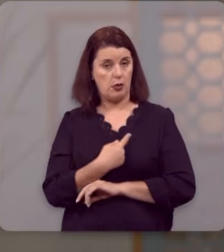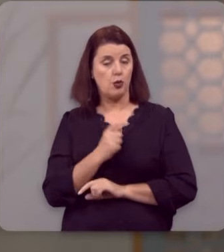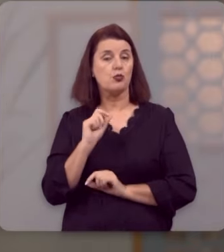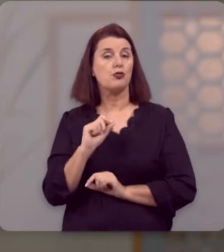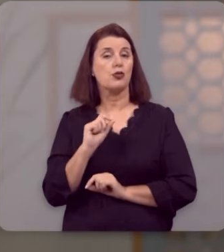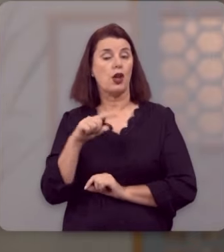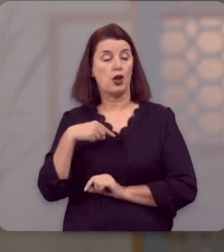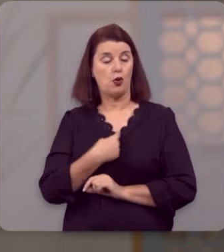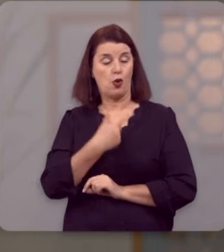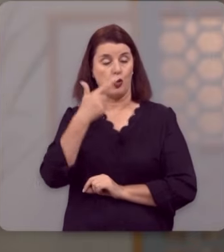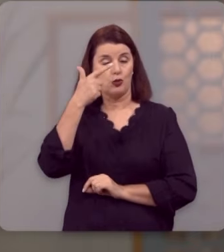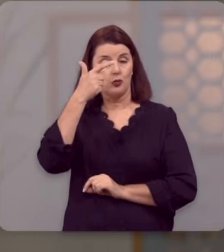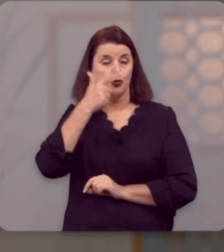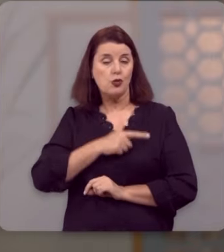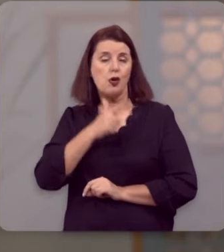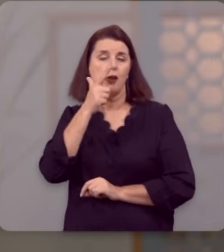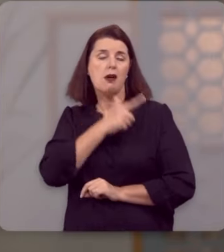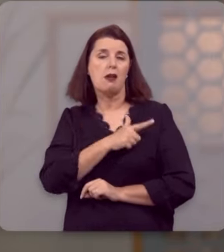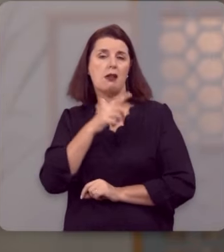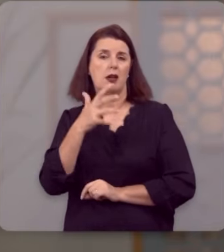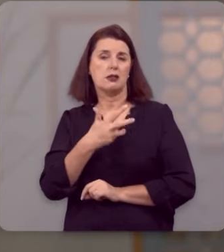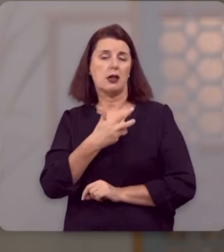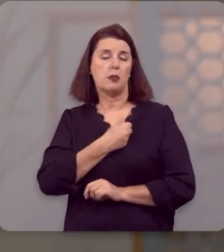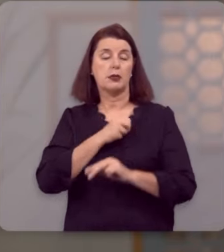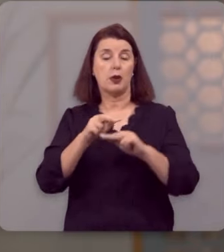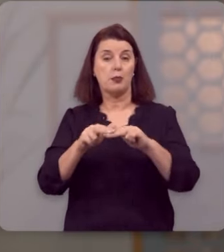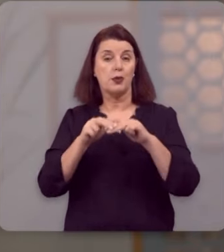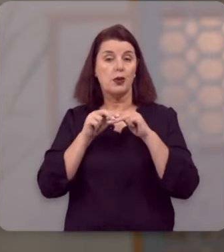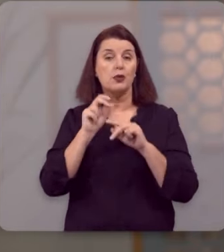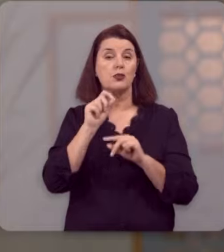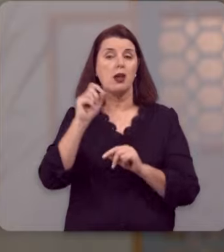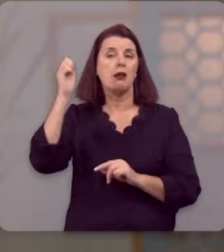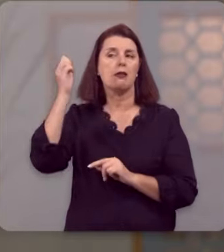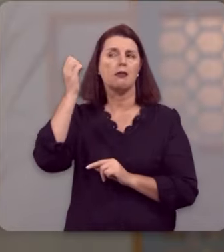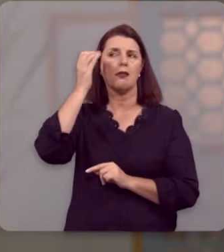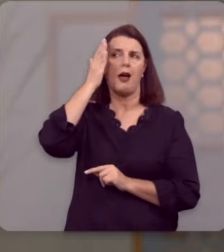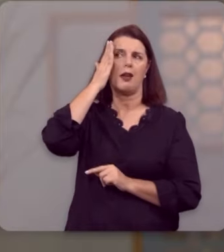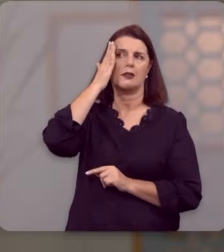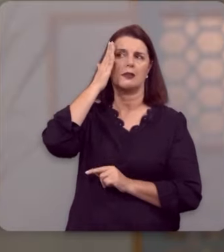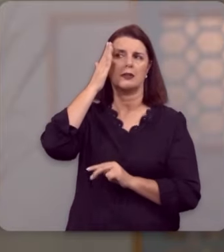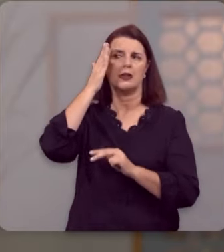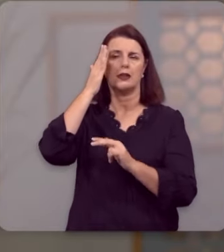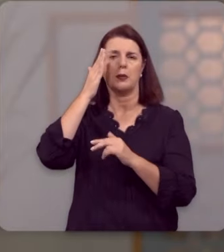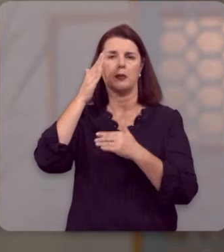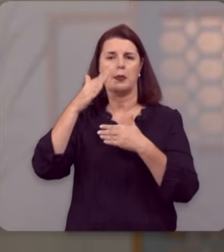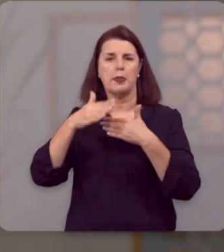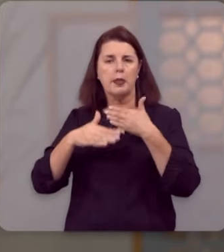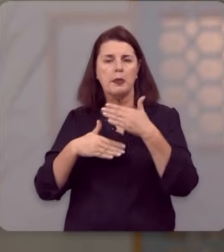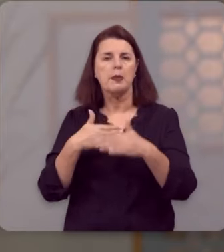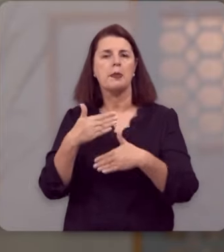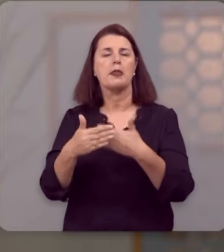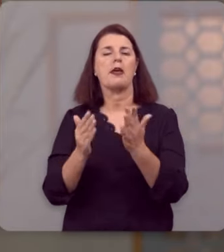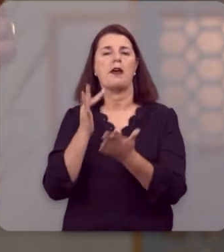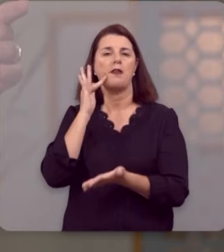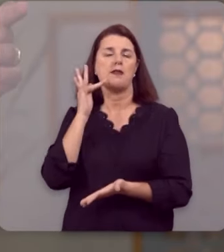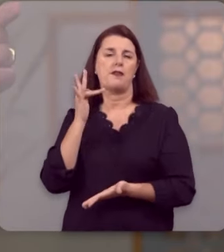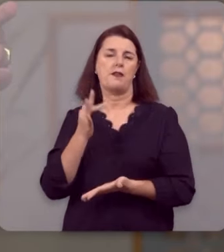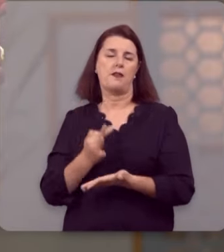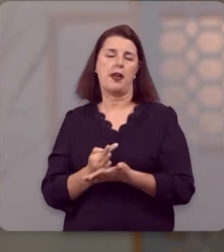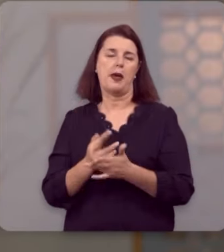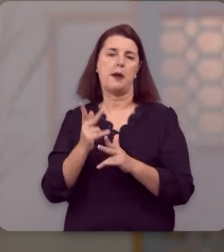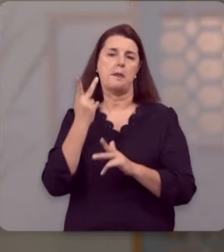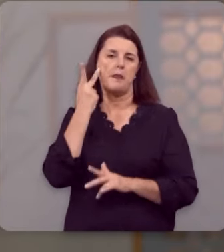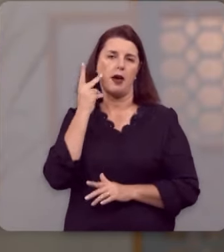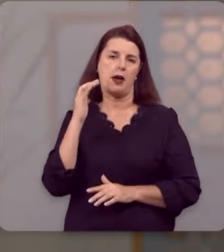que nós somos salvos pela graça, mediante a fé, para